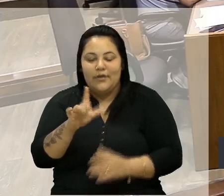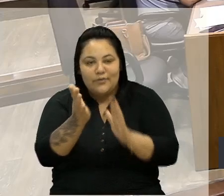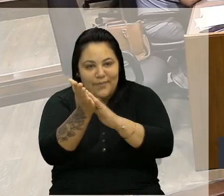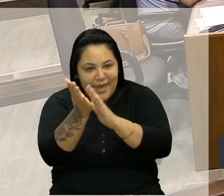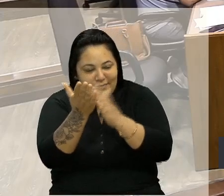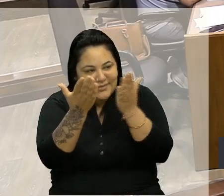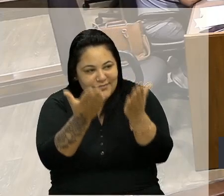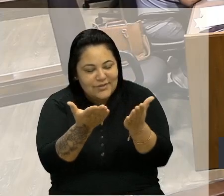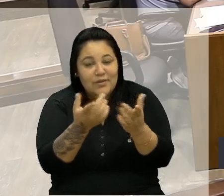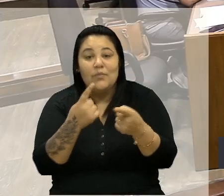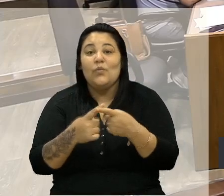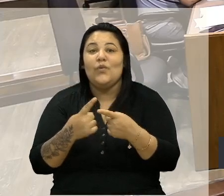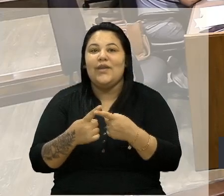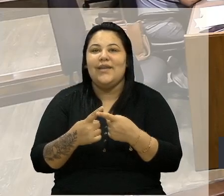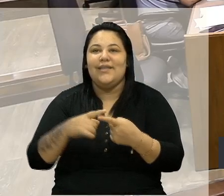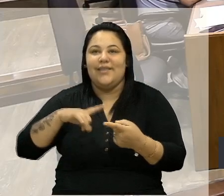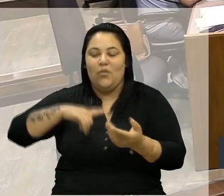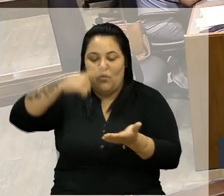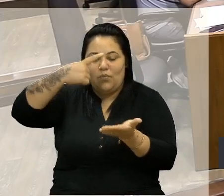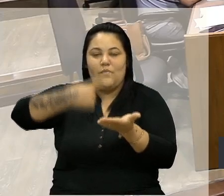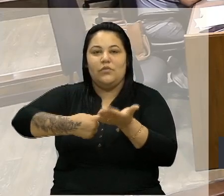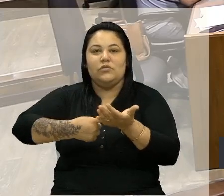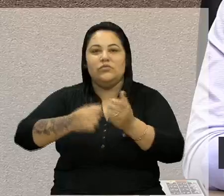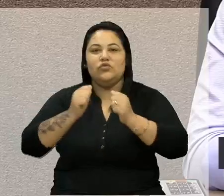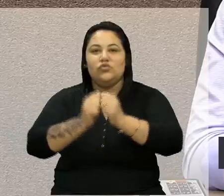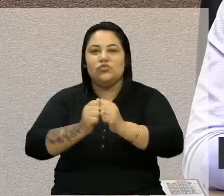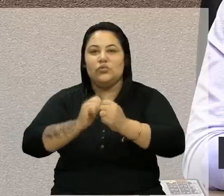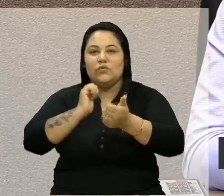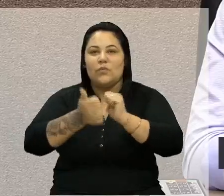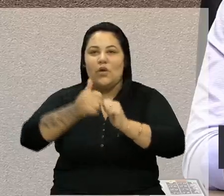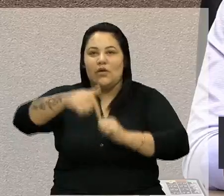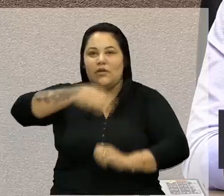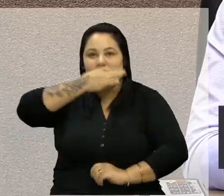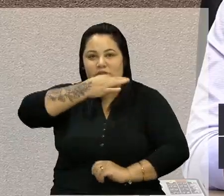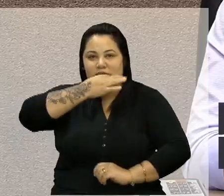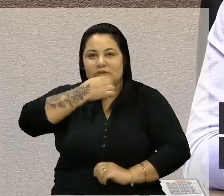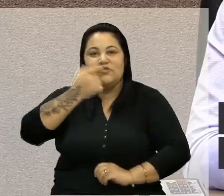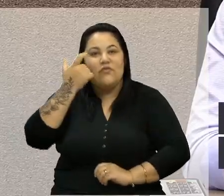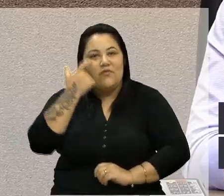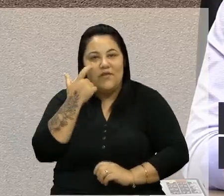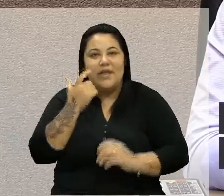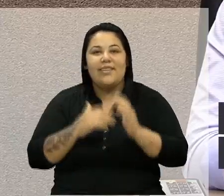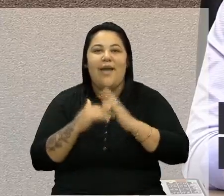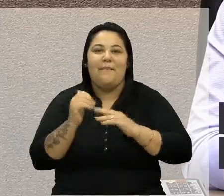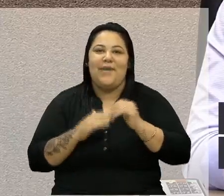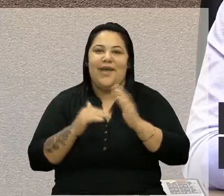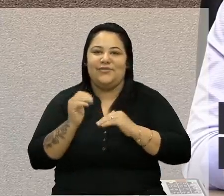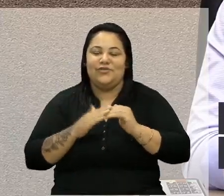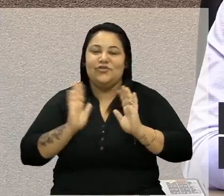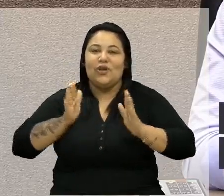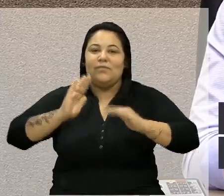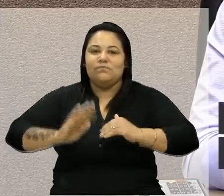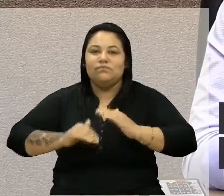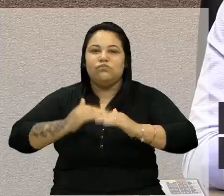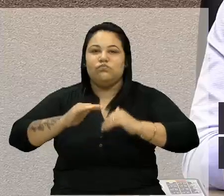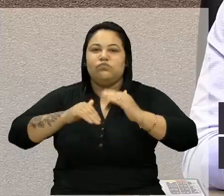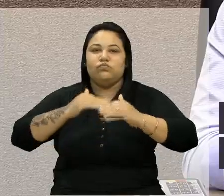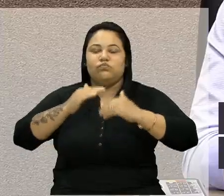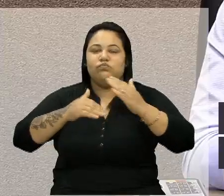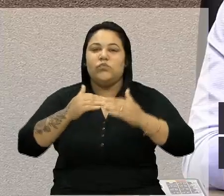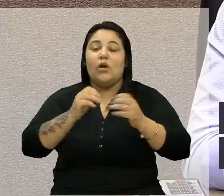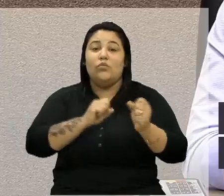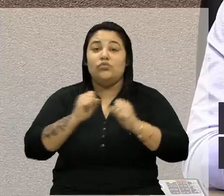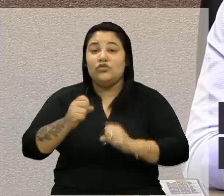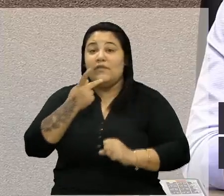porque sei do teu comprometimento com o esporte em Caxias do Sul, a gente vê na prática o quanto vem evoluindo, poderíamos falar aqui dos